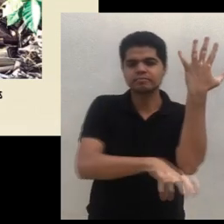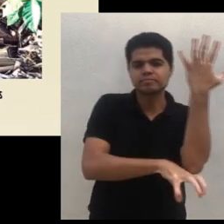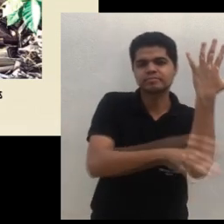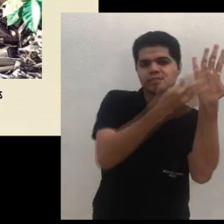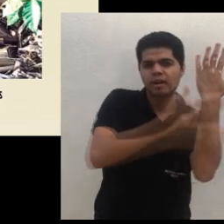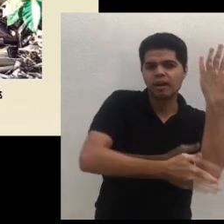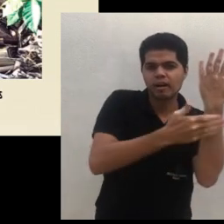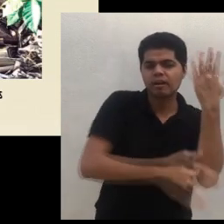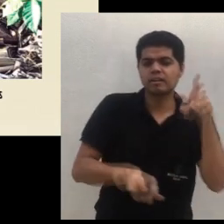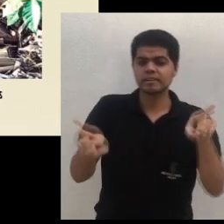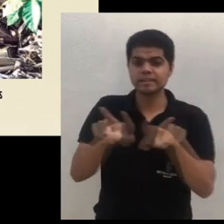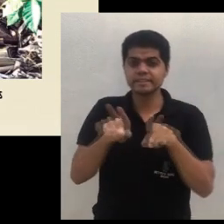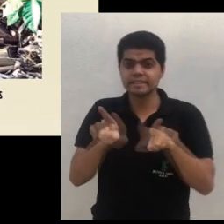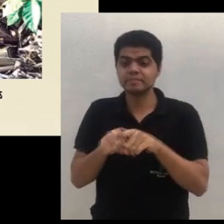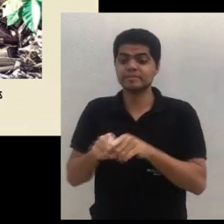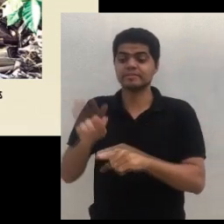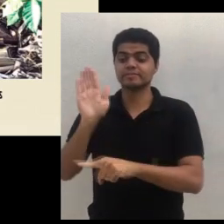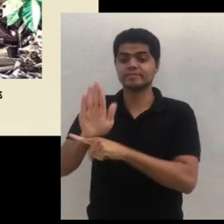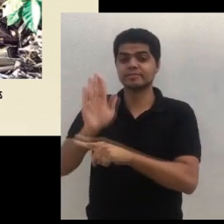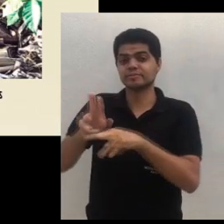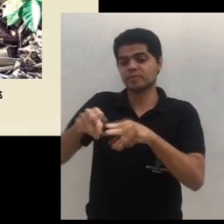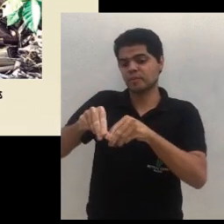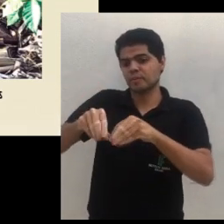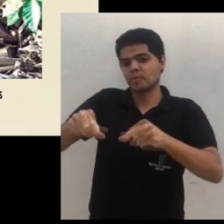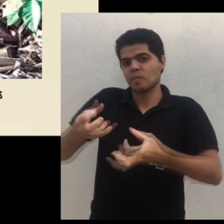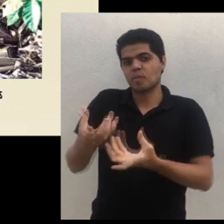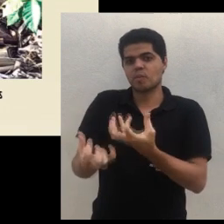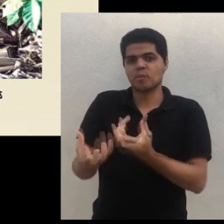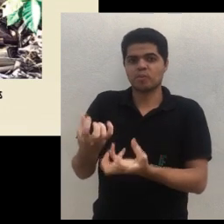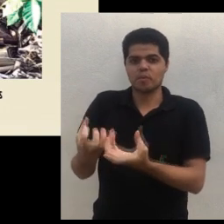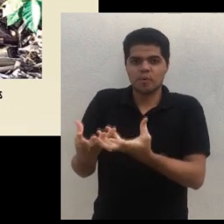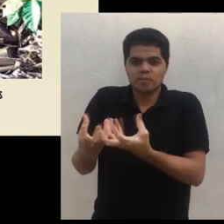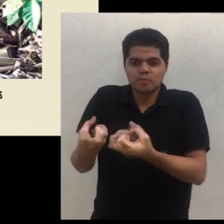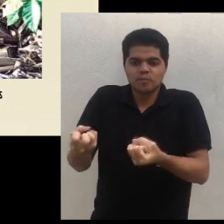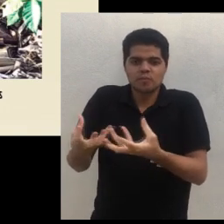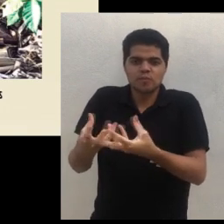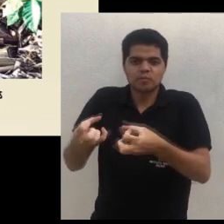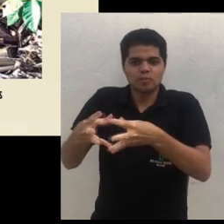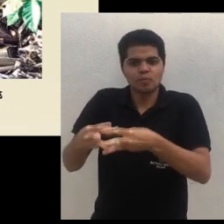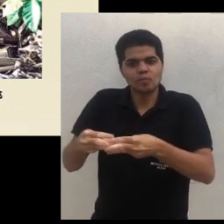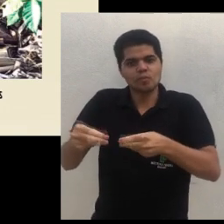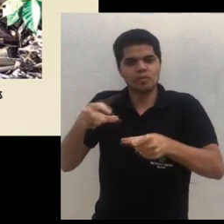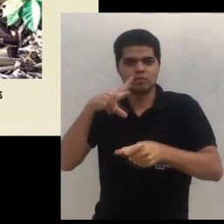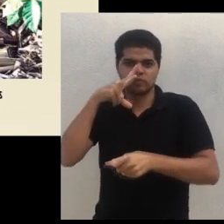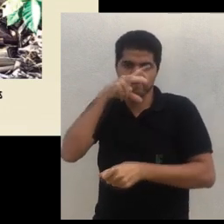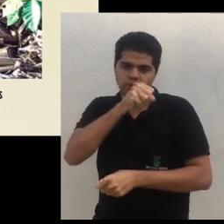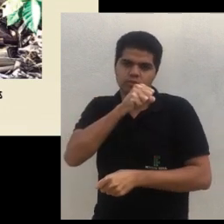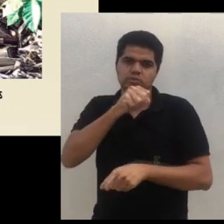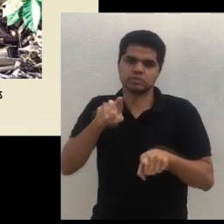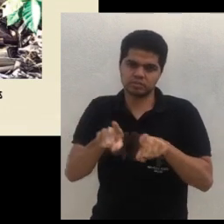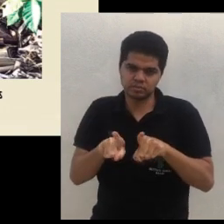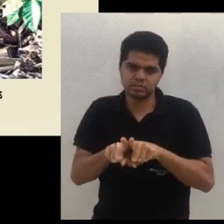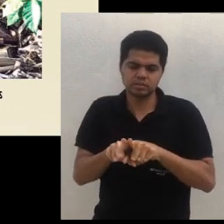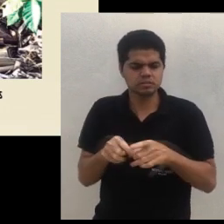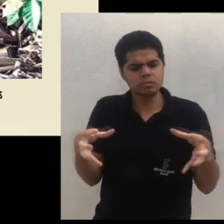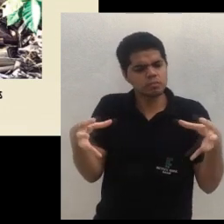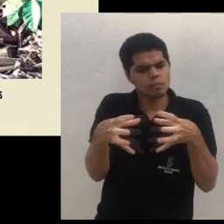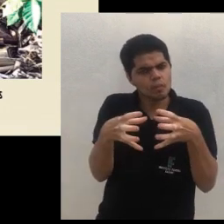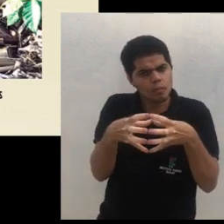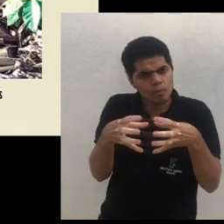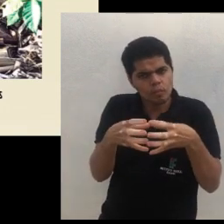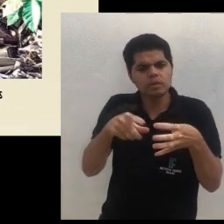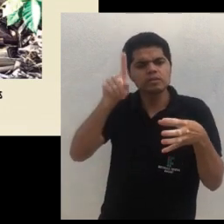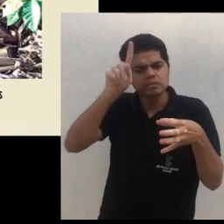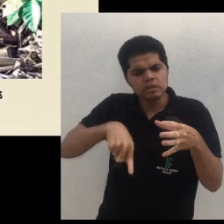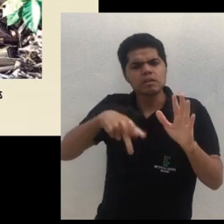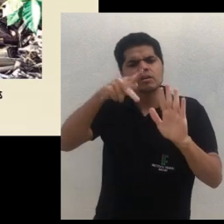arbóreas você vai colocar ali você no sistema a função dela ali é biomassa Se eu estou na região que eu tenho pouca produção de